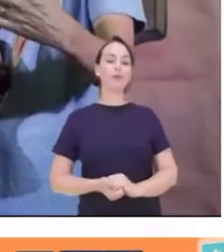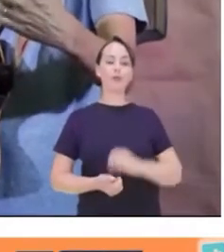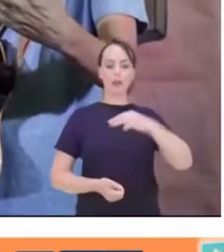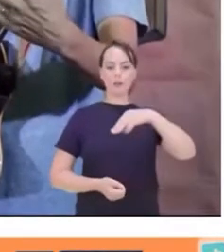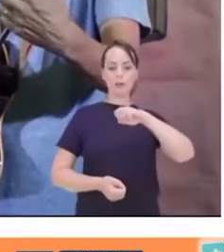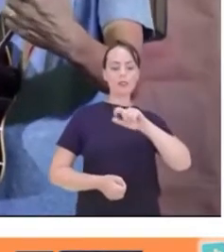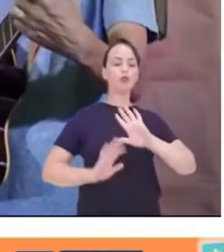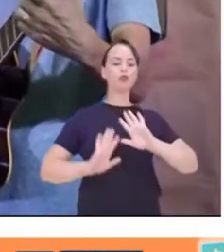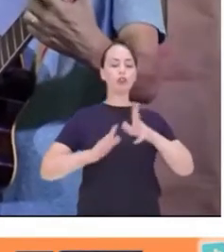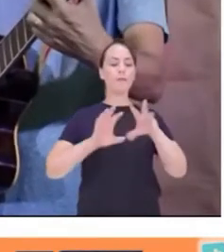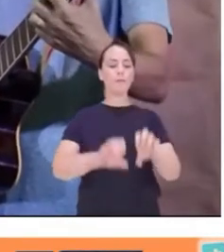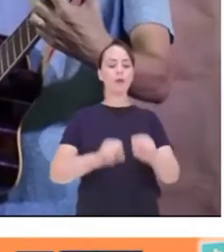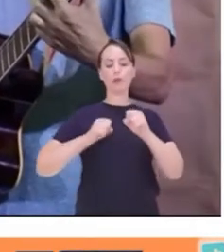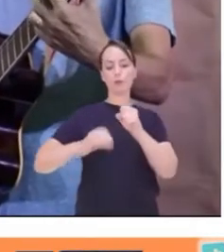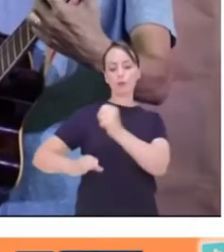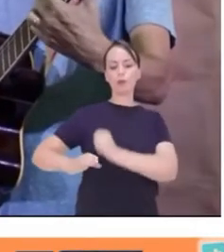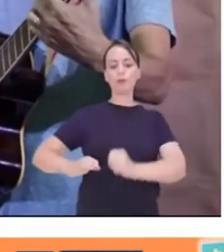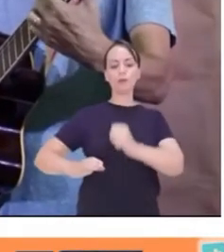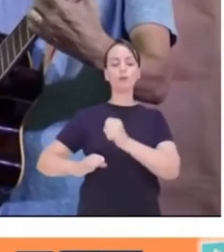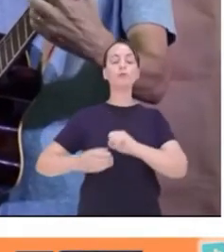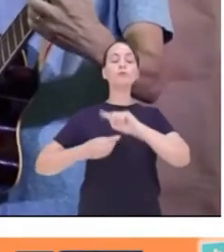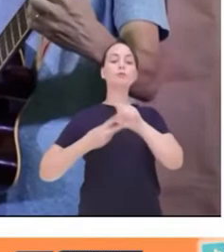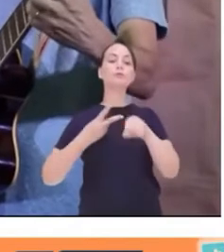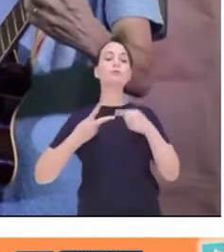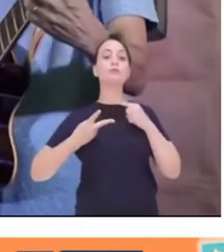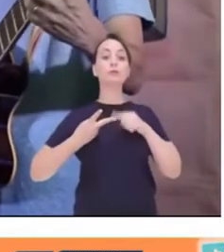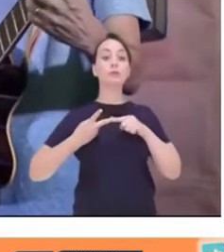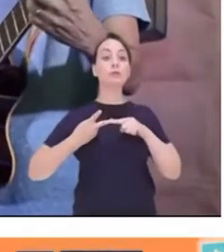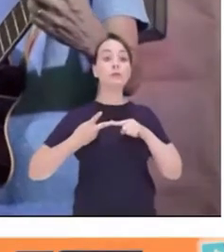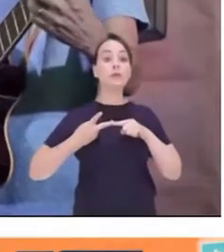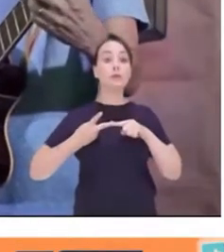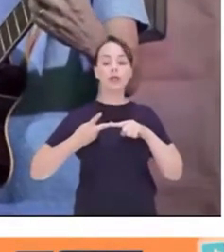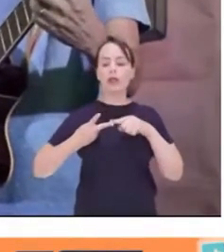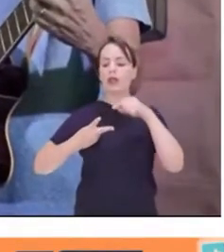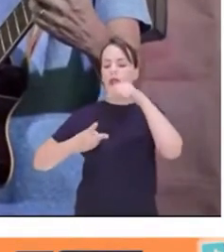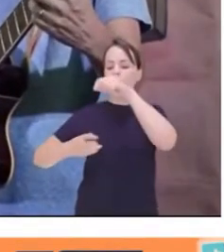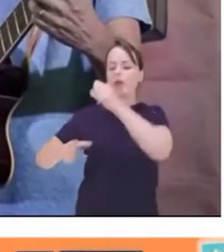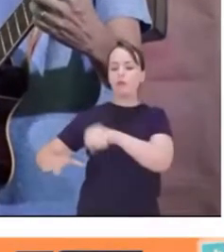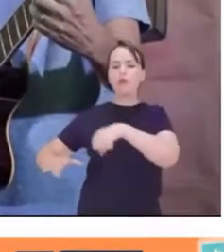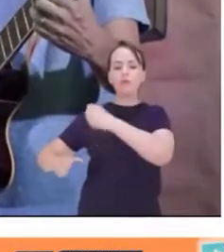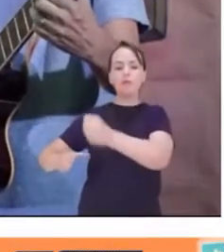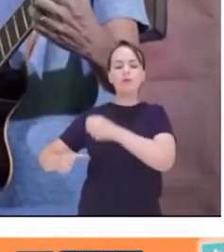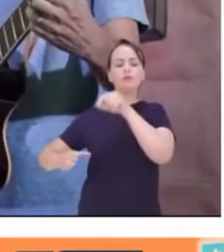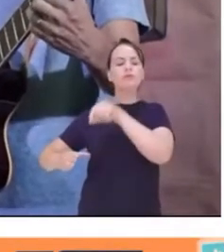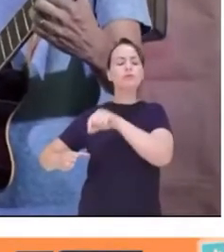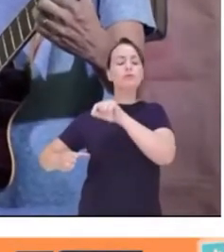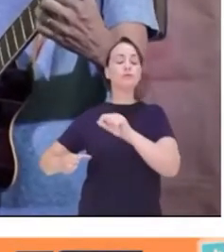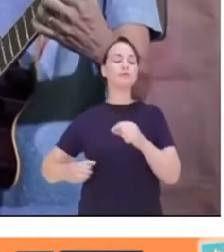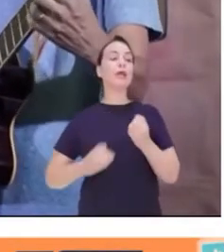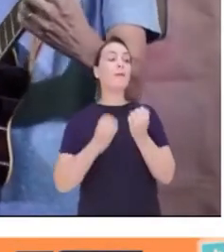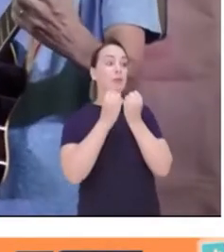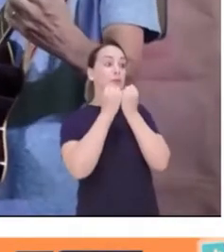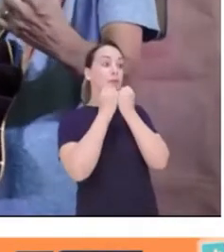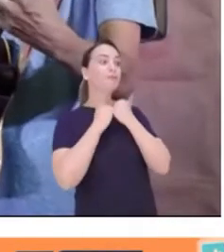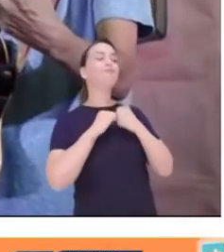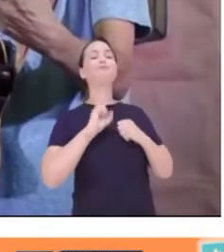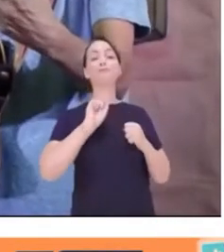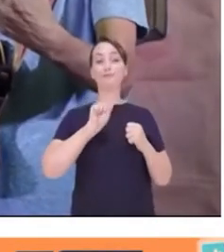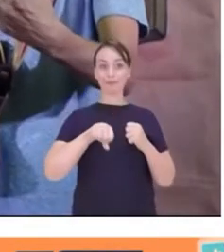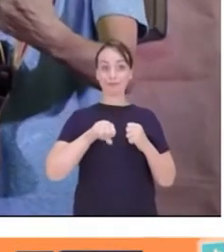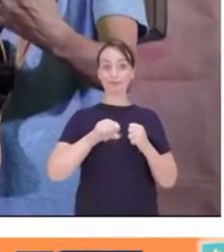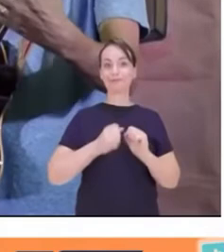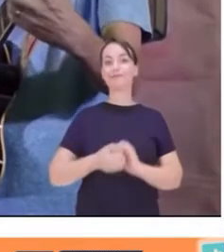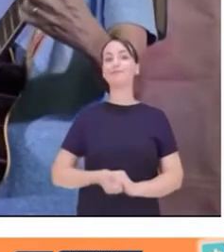já tinha sua panela. E o que precisa colocar na panela para fazer as pipocas? Hum, milho. Milho.